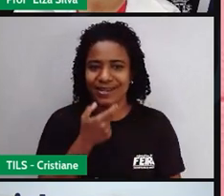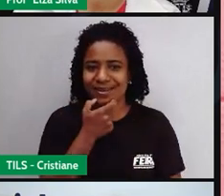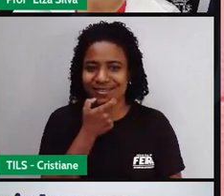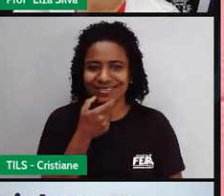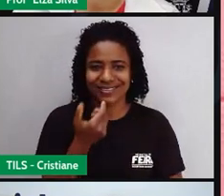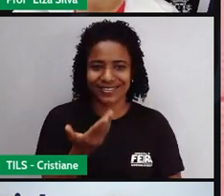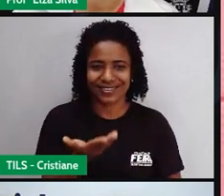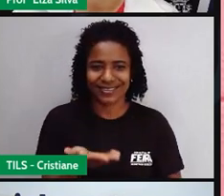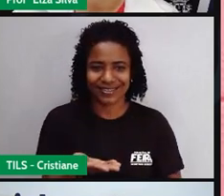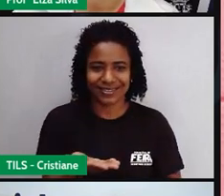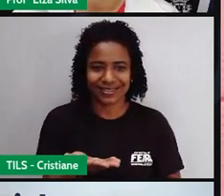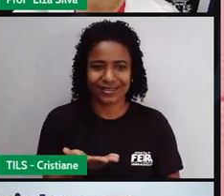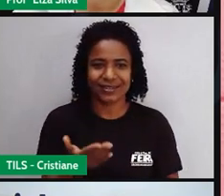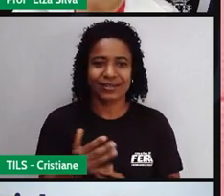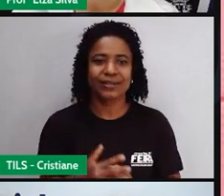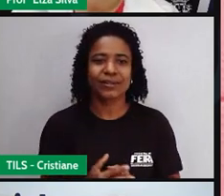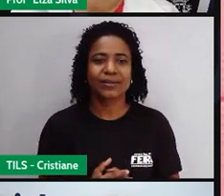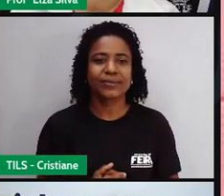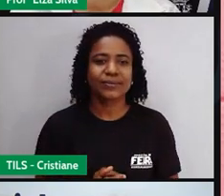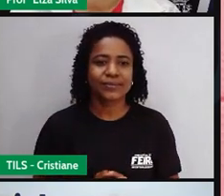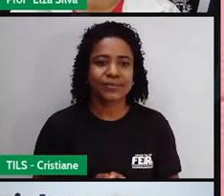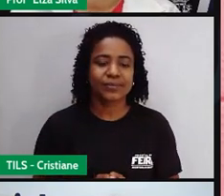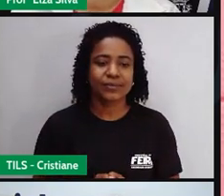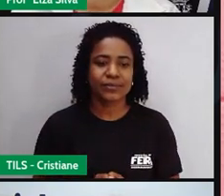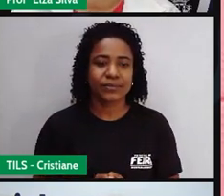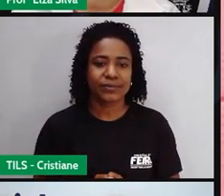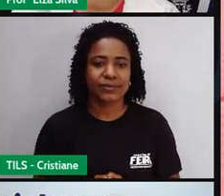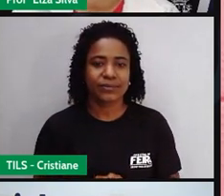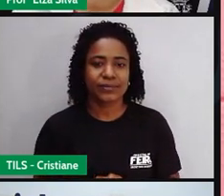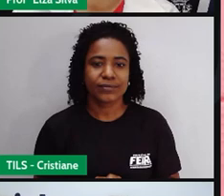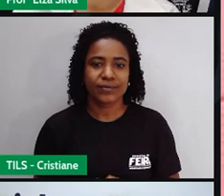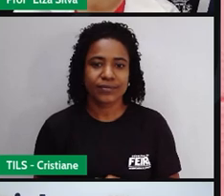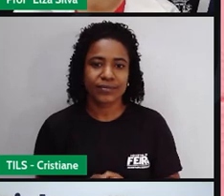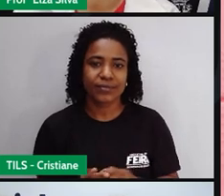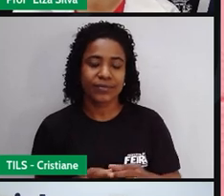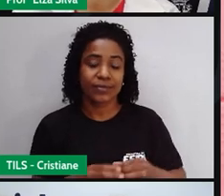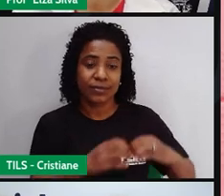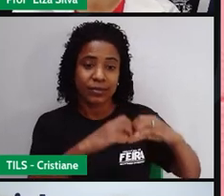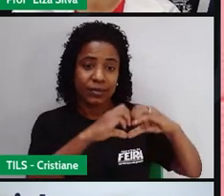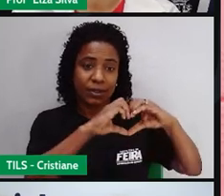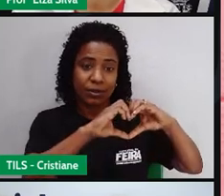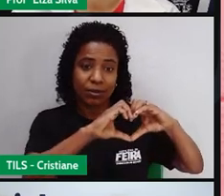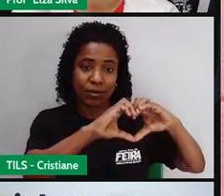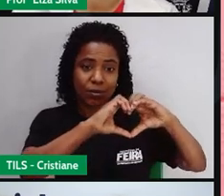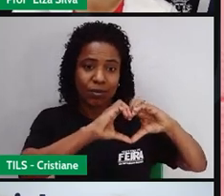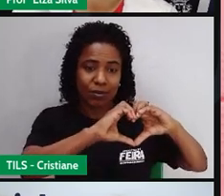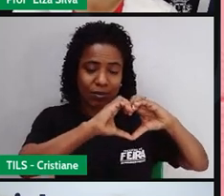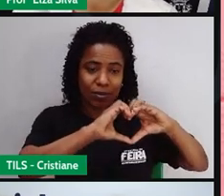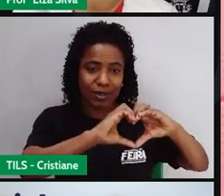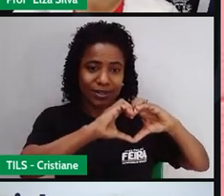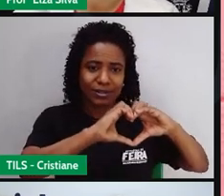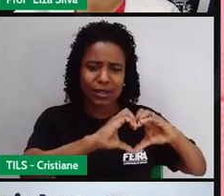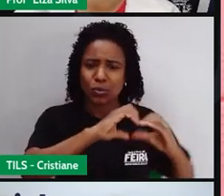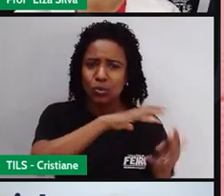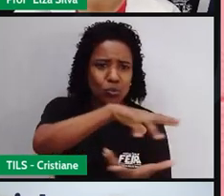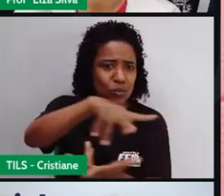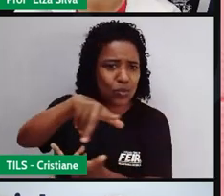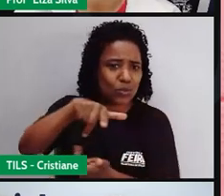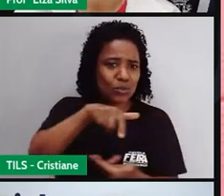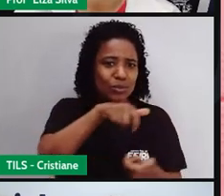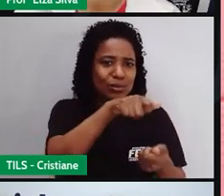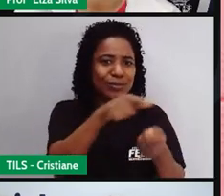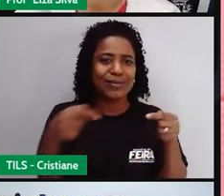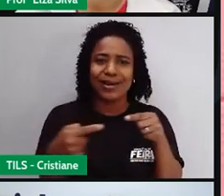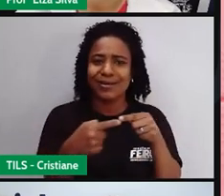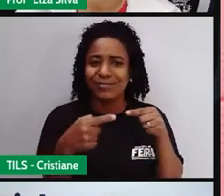symbol of love. Então, o coração é o símbolo universal do amor. And